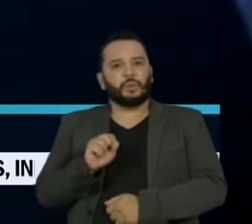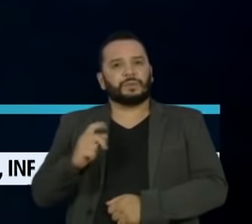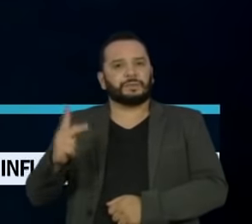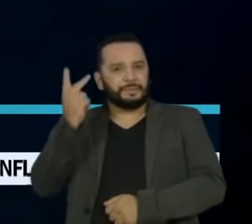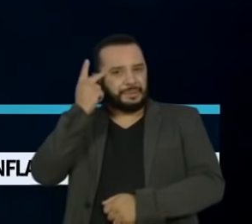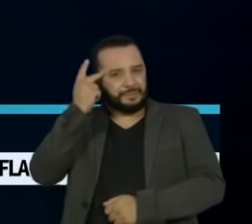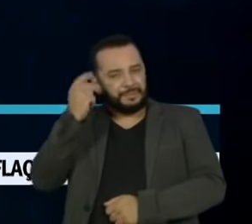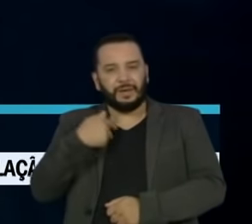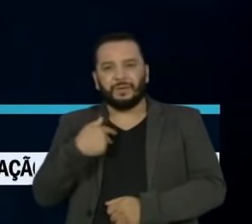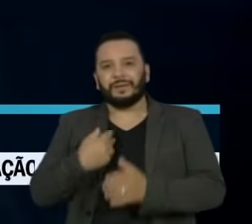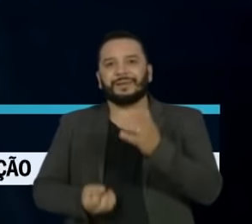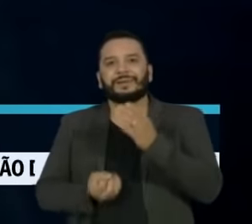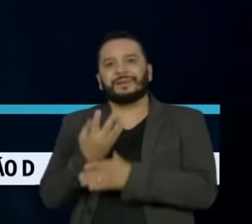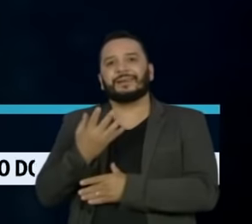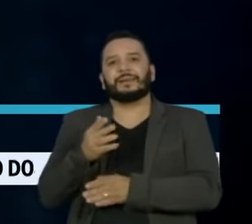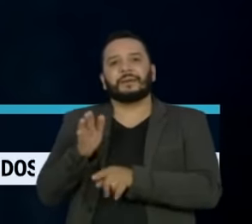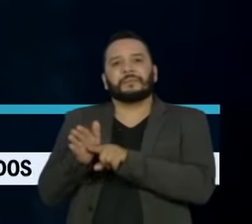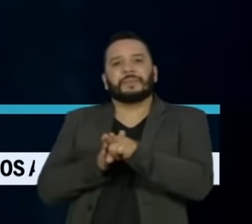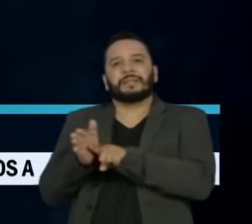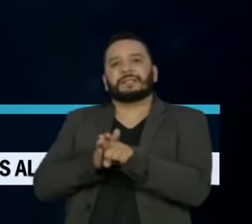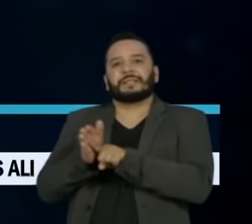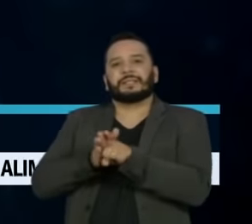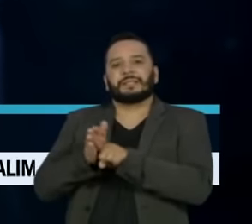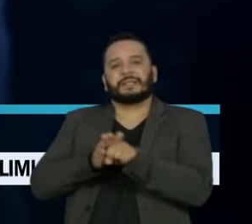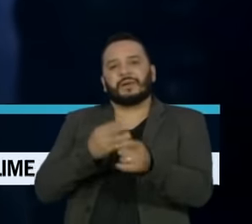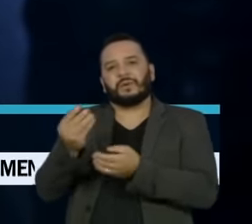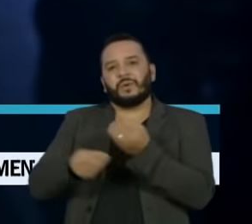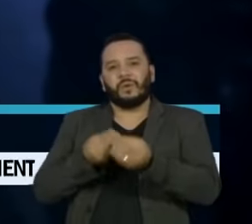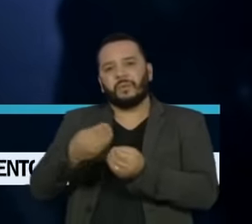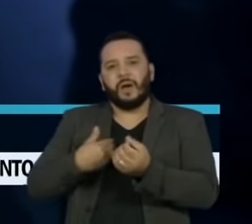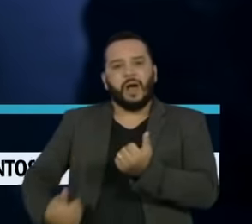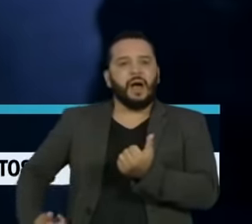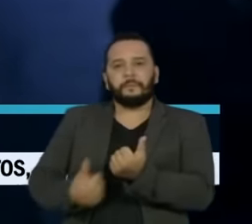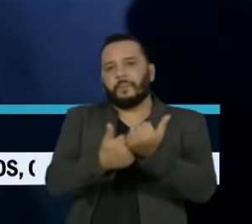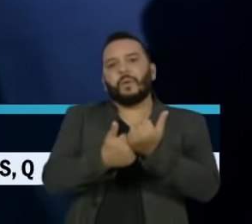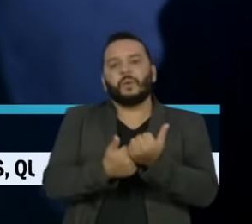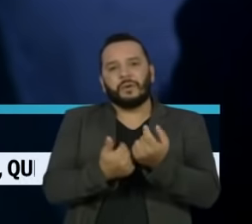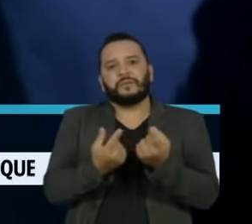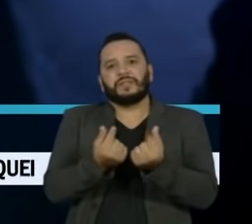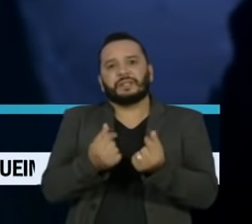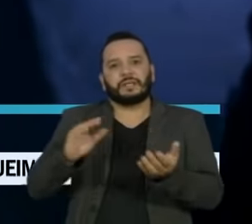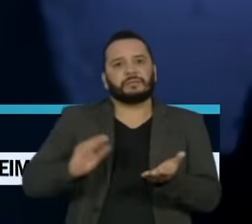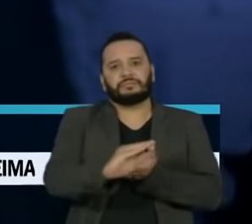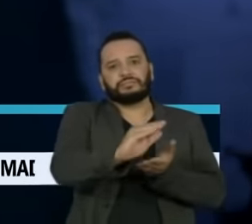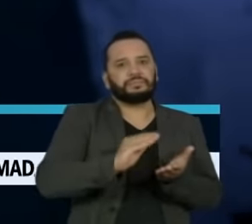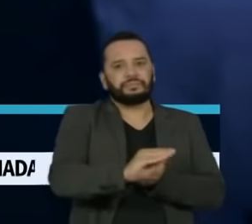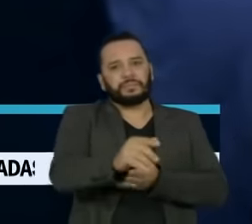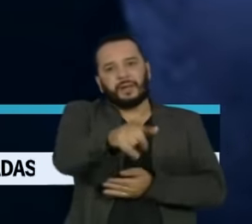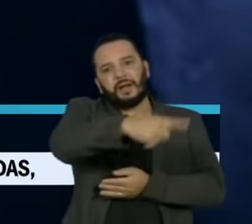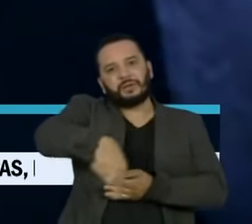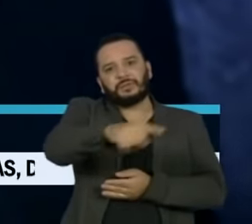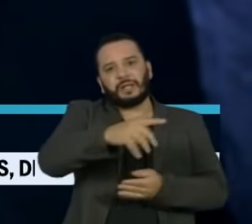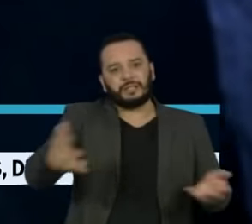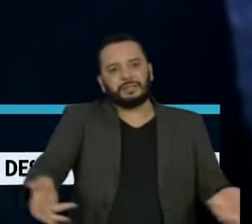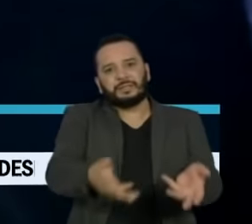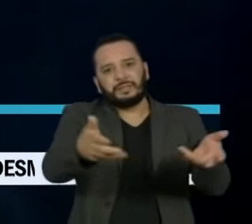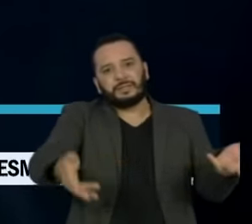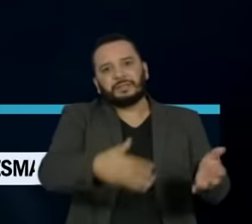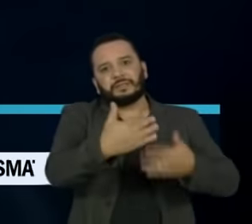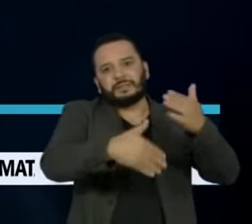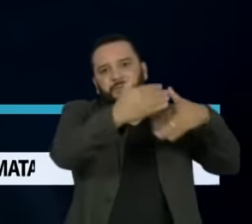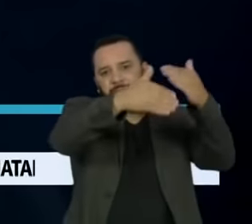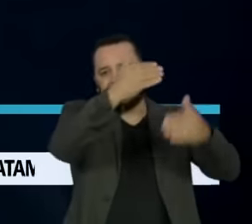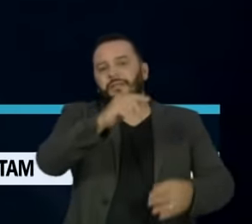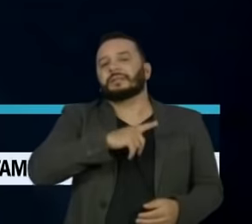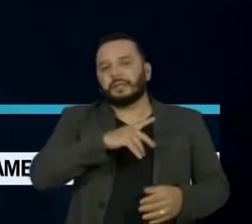elaborando um estudo para descobrir a importância de um apoio financeiro no desempenho dos universitários. O levantamento está sendo feito